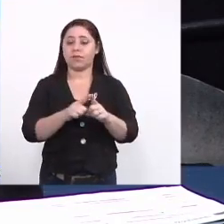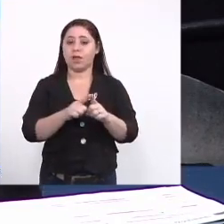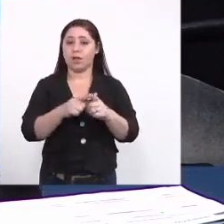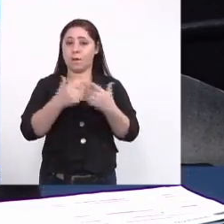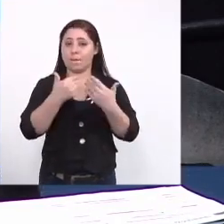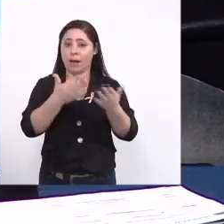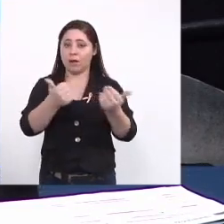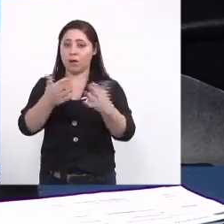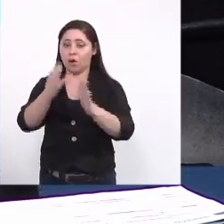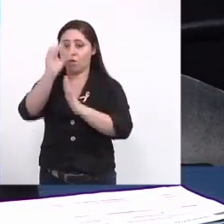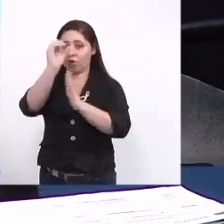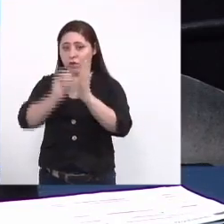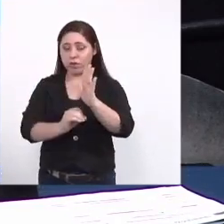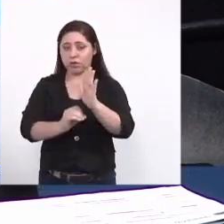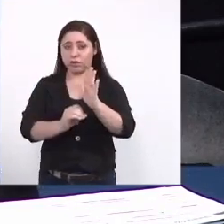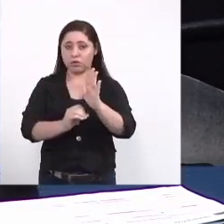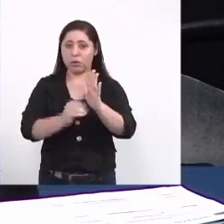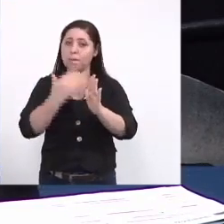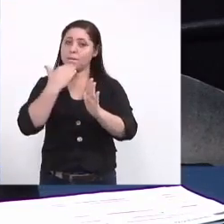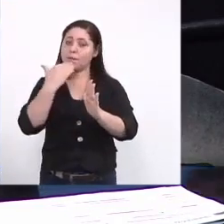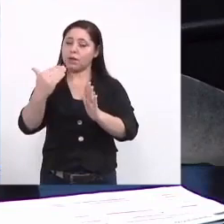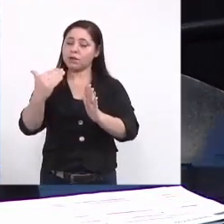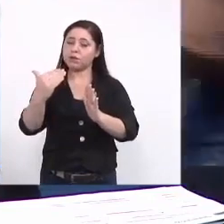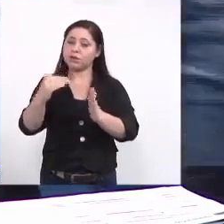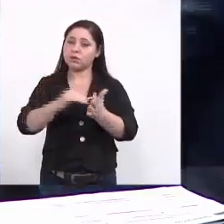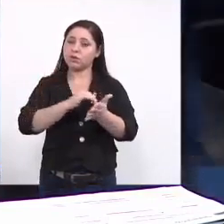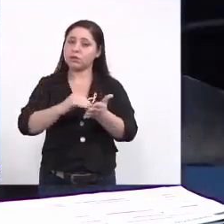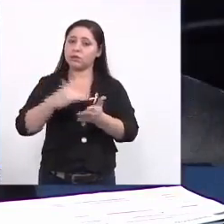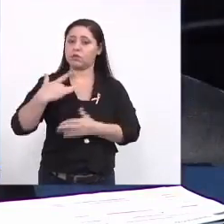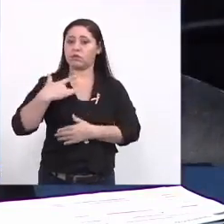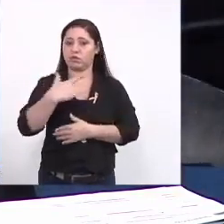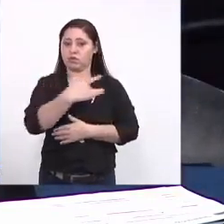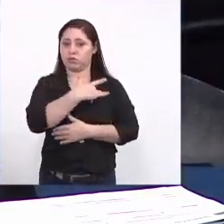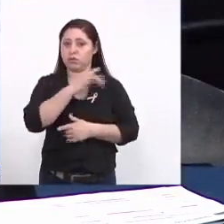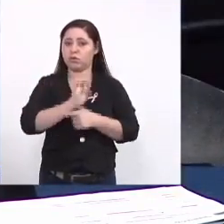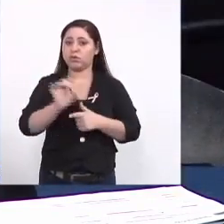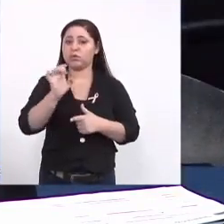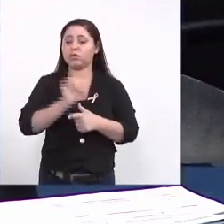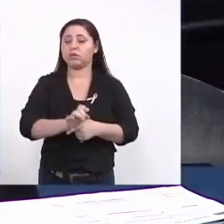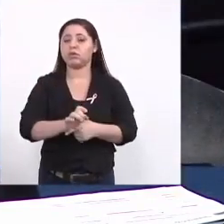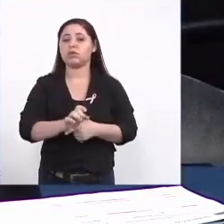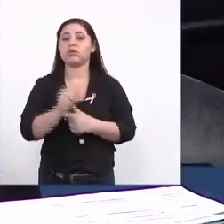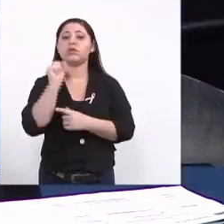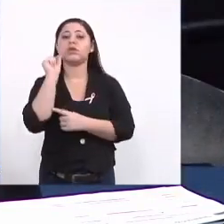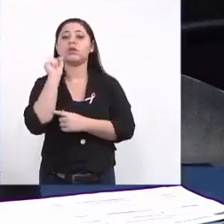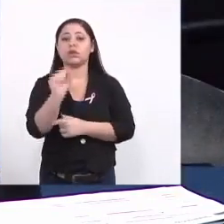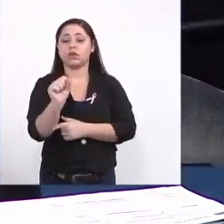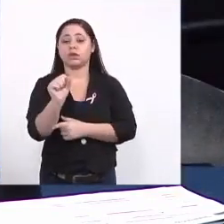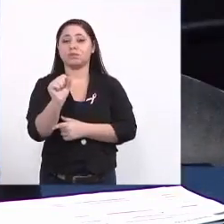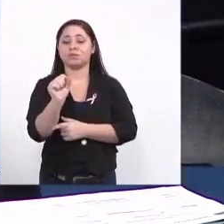ofício solicitando a Secretaria de Estado de Saúde que